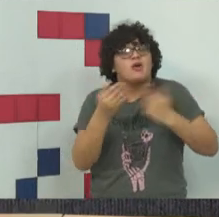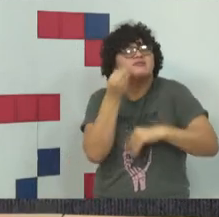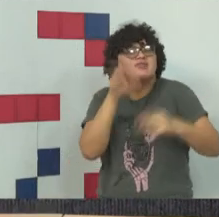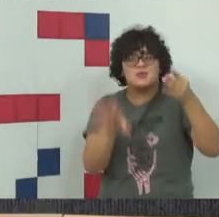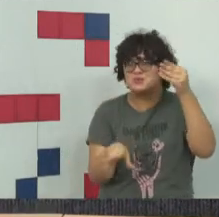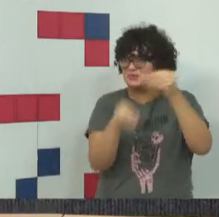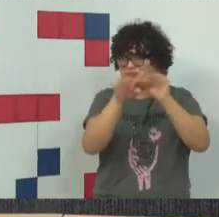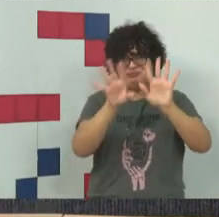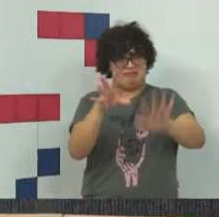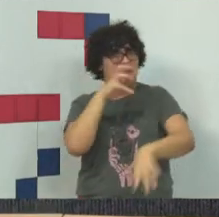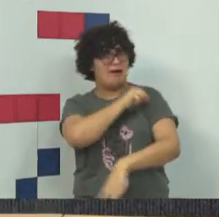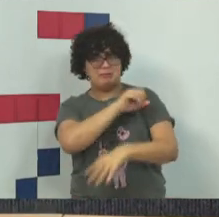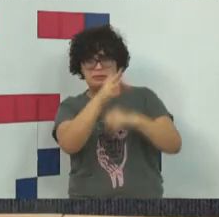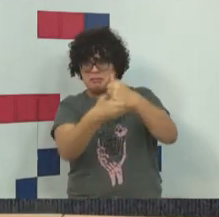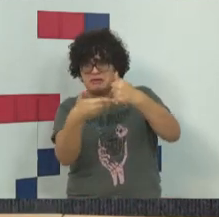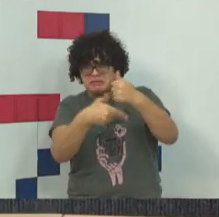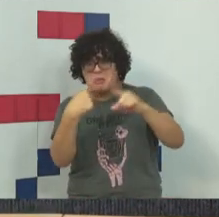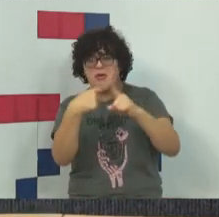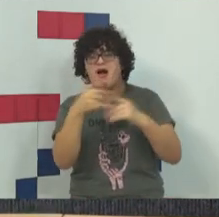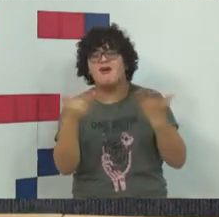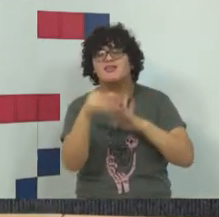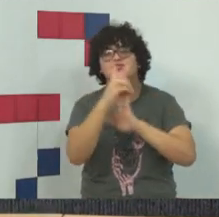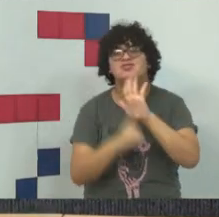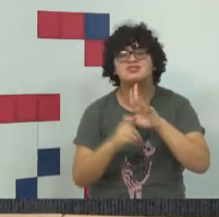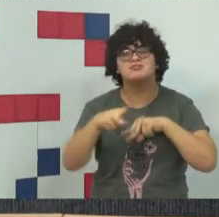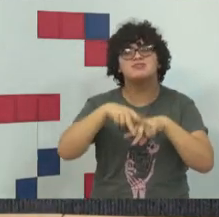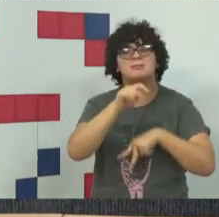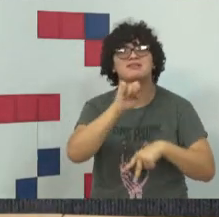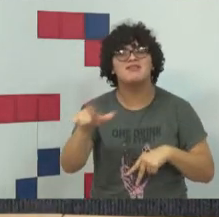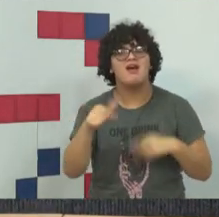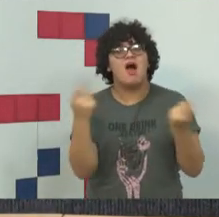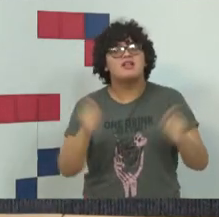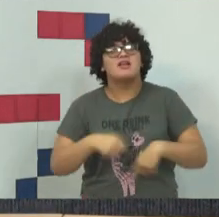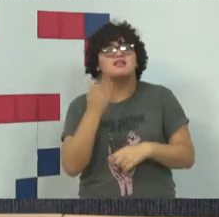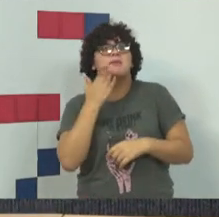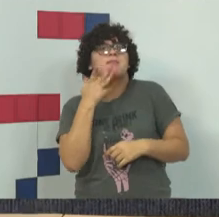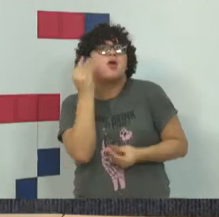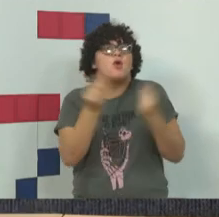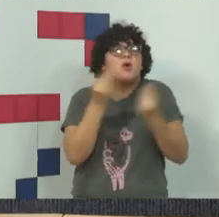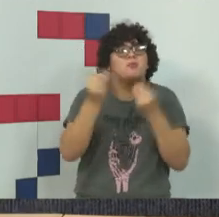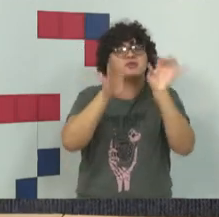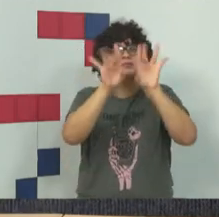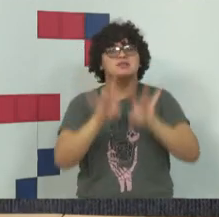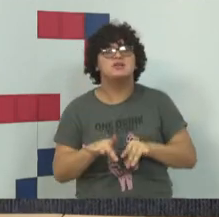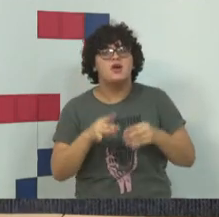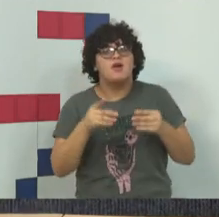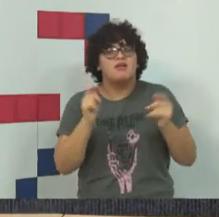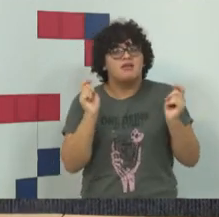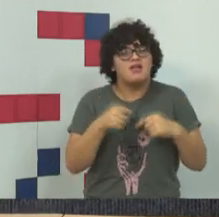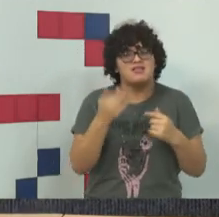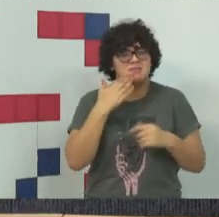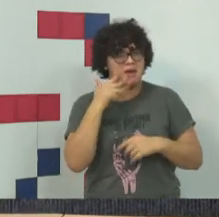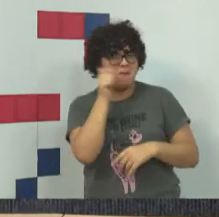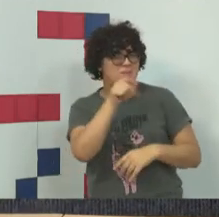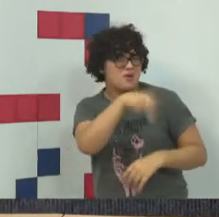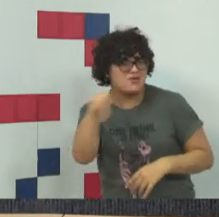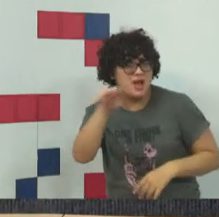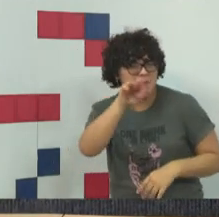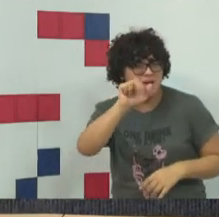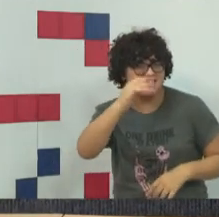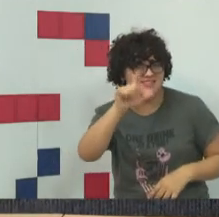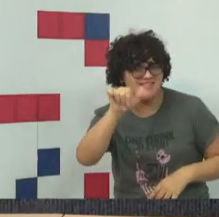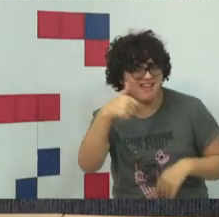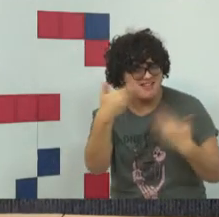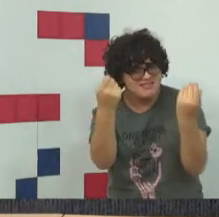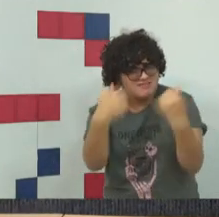básica, elementar, é que o direito penal, com os seus princípios, especialmente aqueles que a professora Marcela tratará,